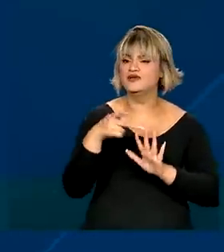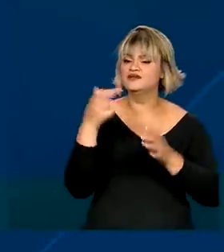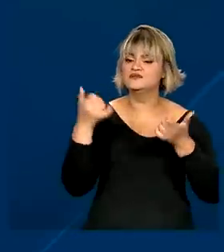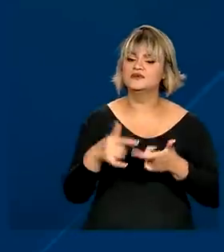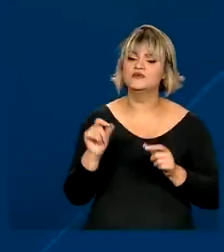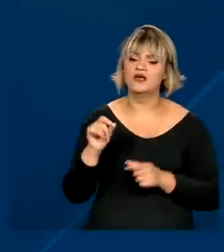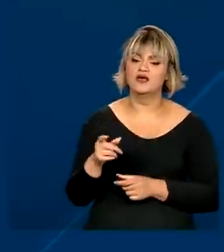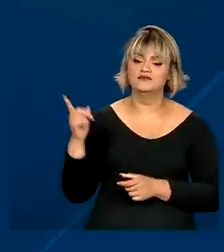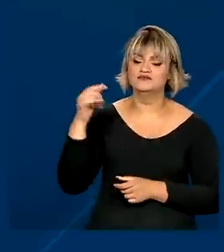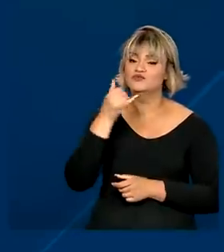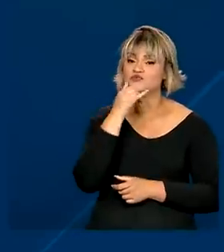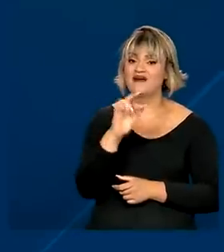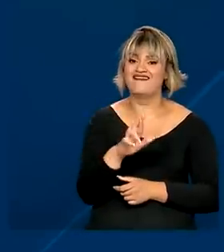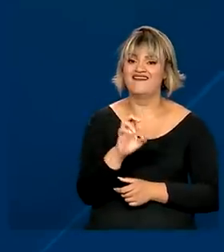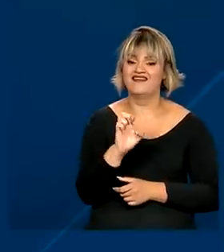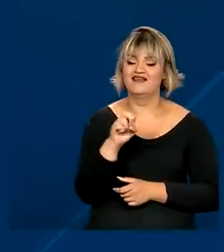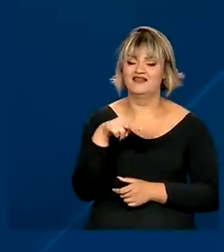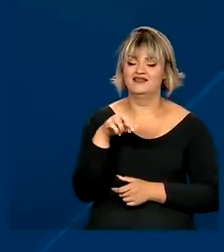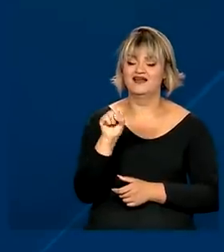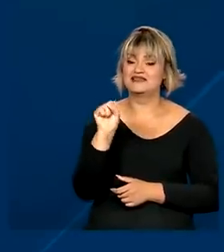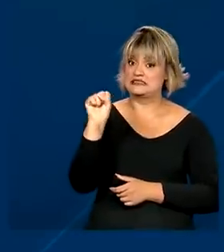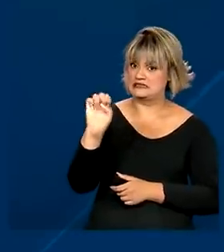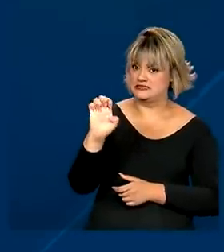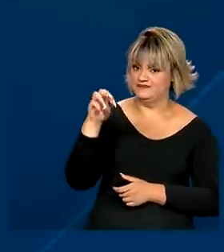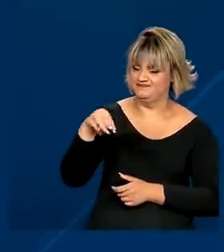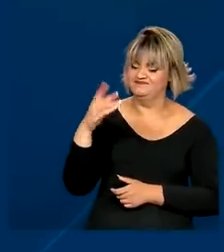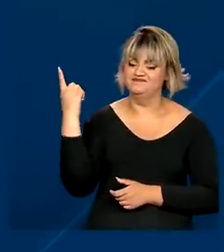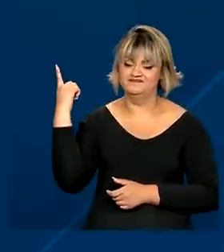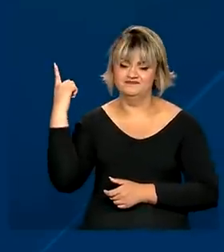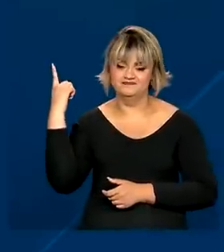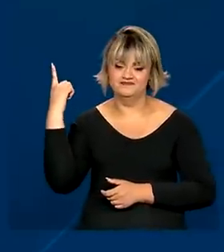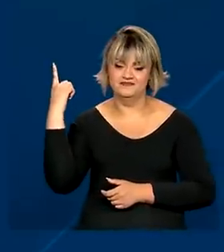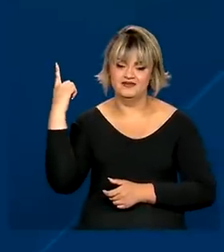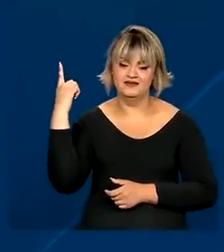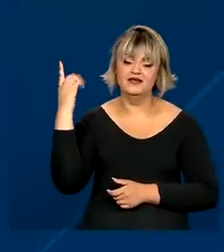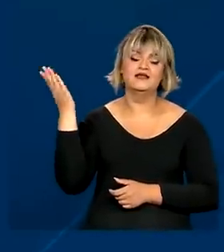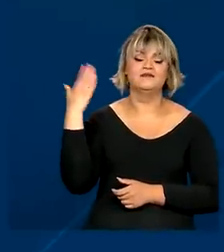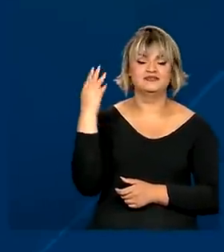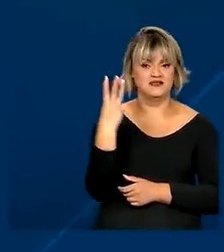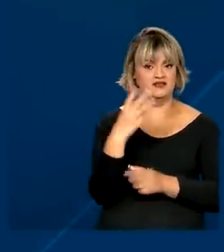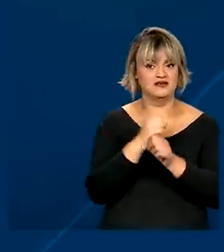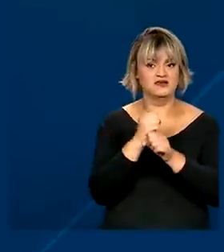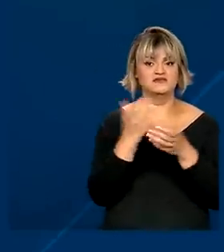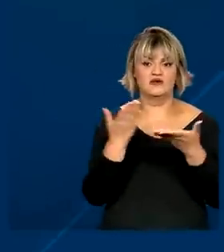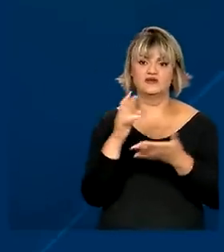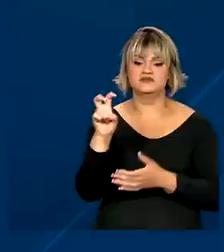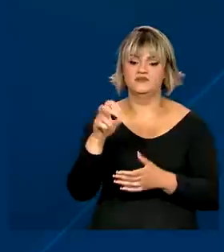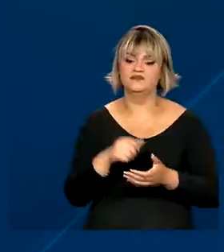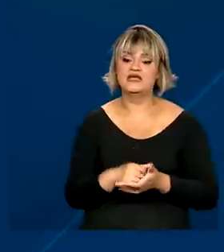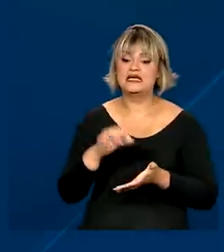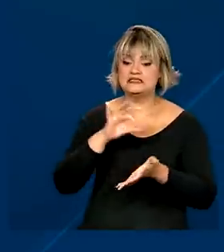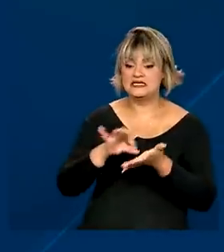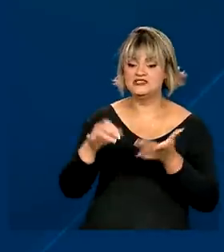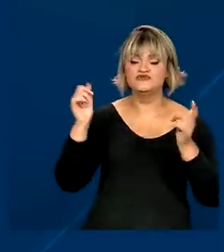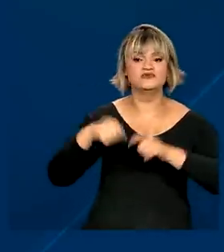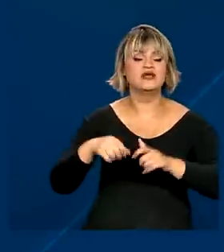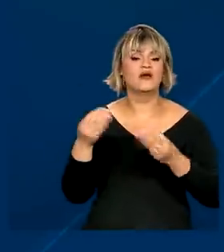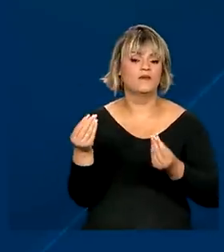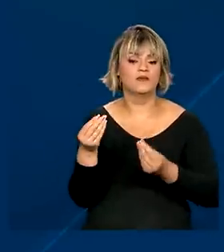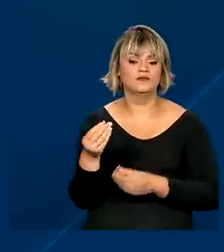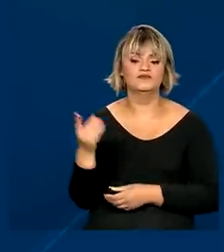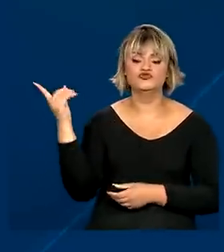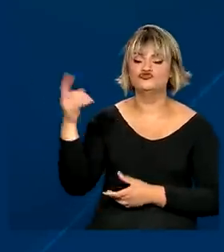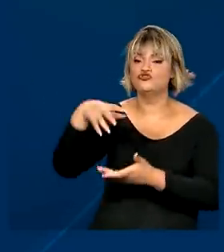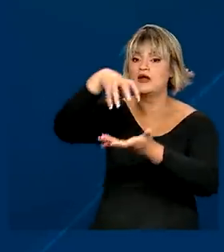ampliou o prazo de validade do RENASEM, que passou de 3 para 5 anos. O registro agora pode ser feito somente